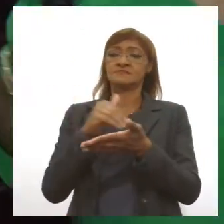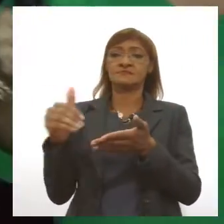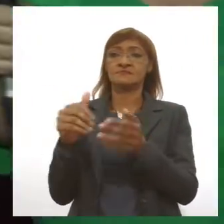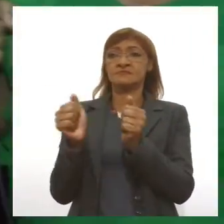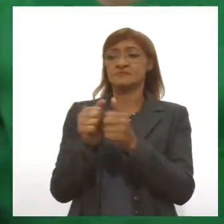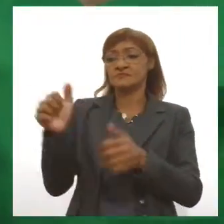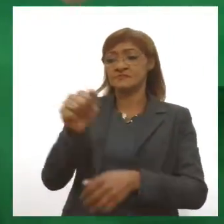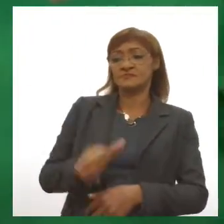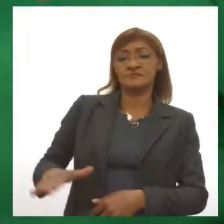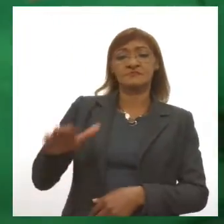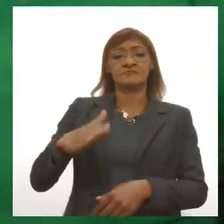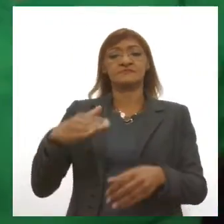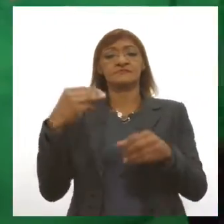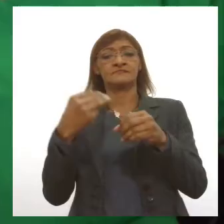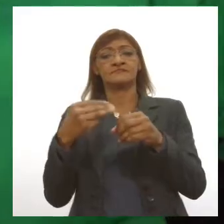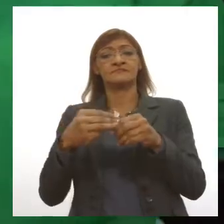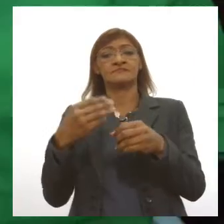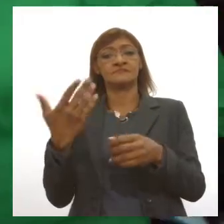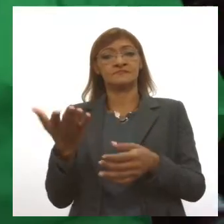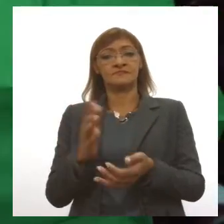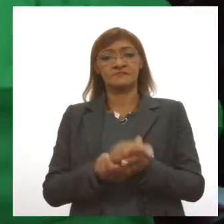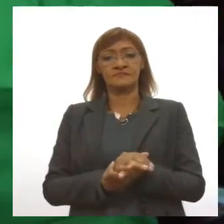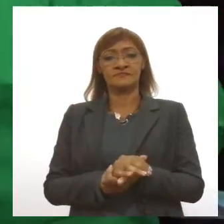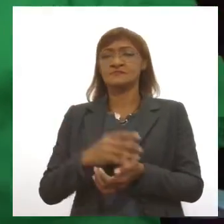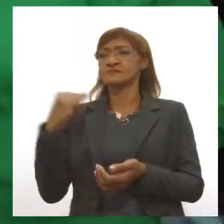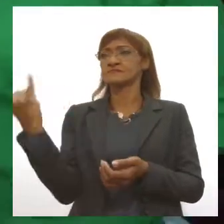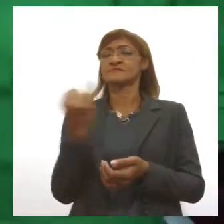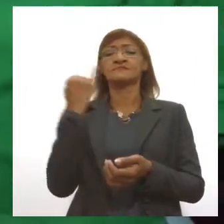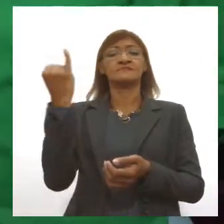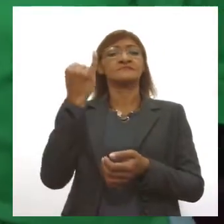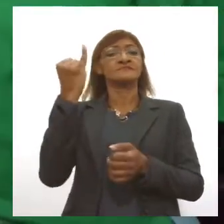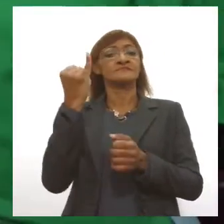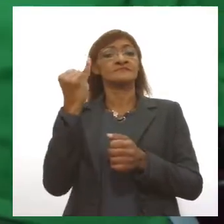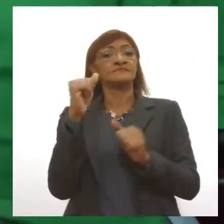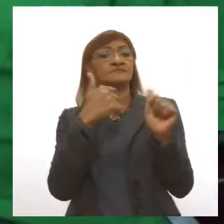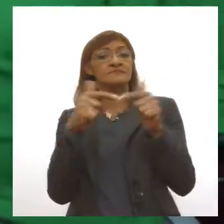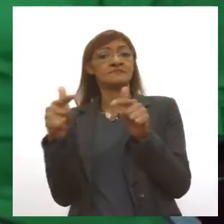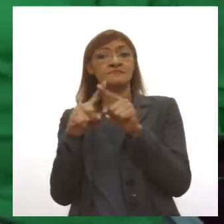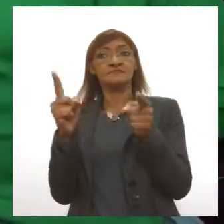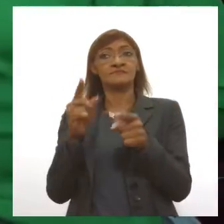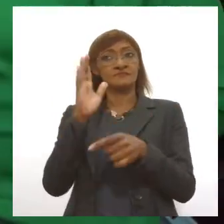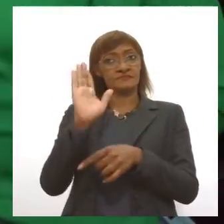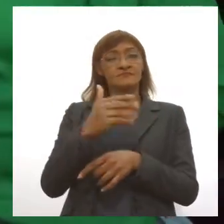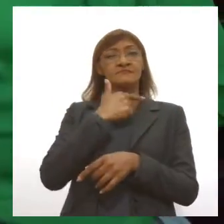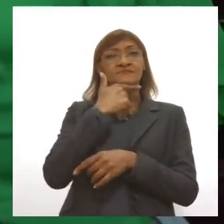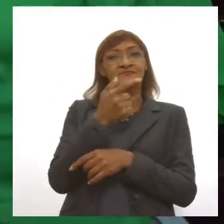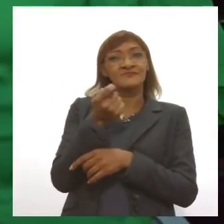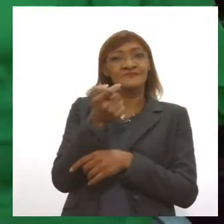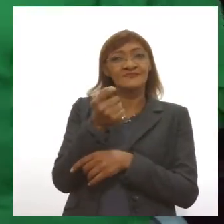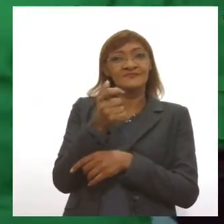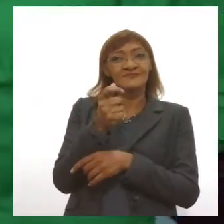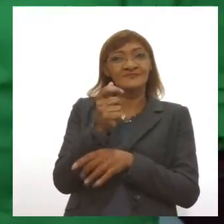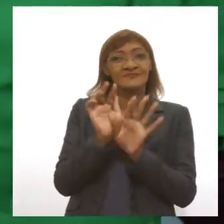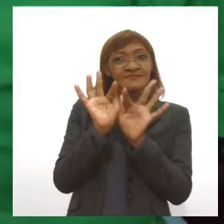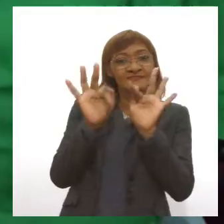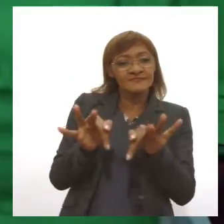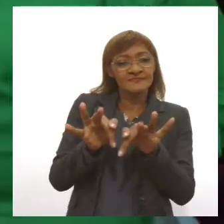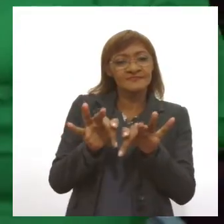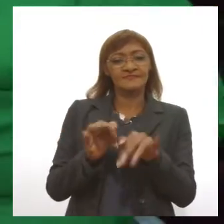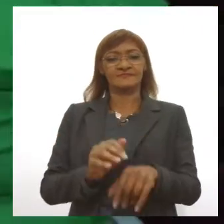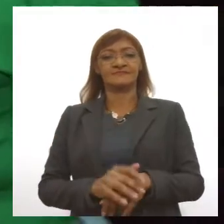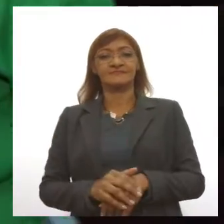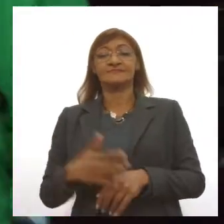Social do Município, Selma França. Uma importante ação, mas que as vagas já estão quase todas preenchidas. Para nossa